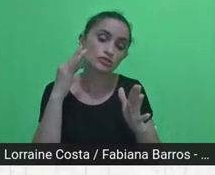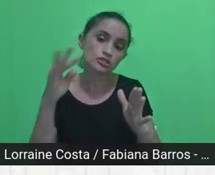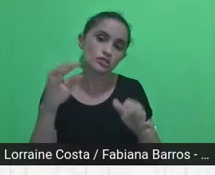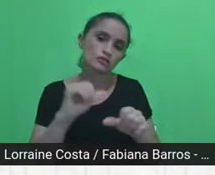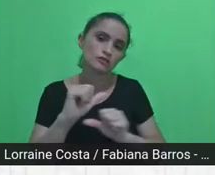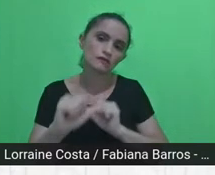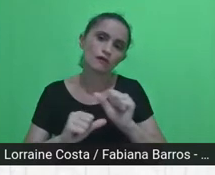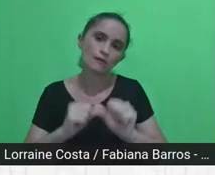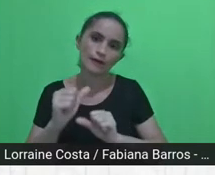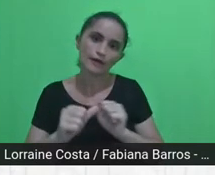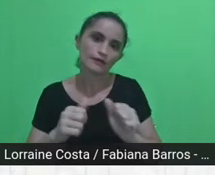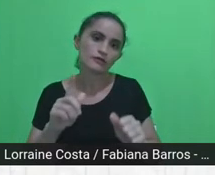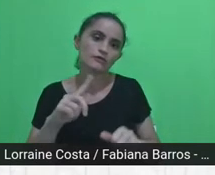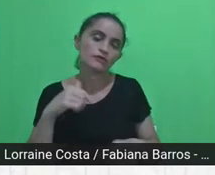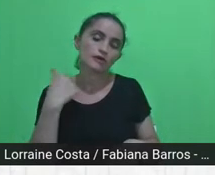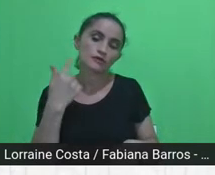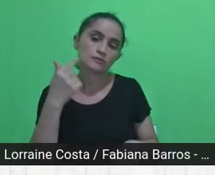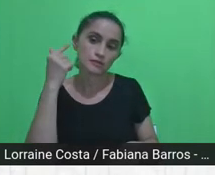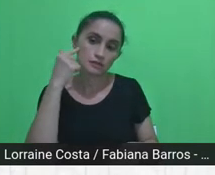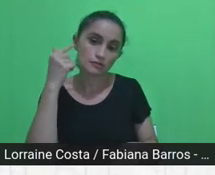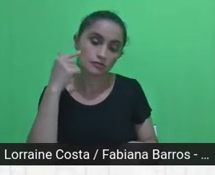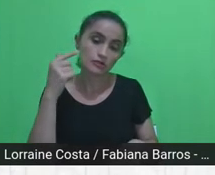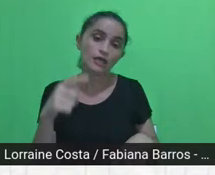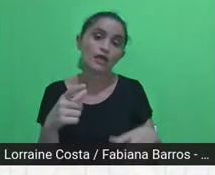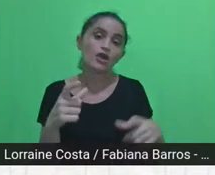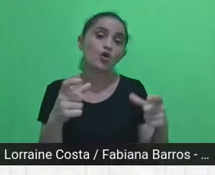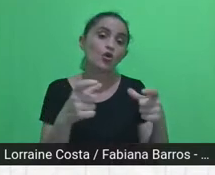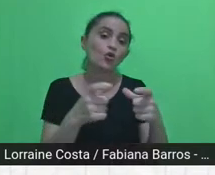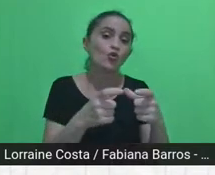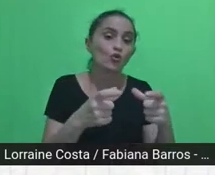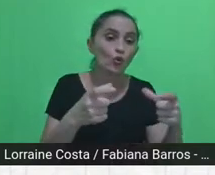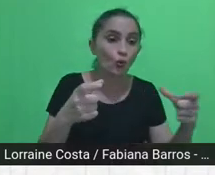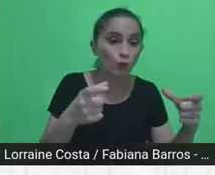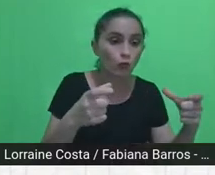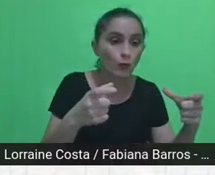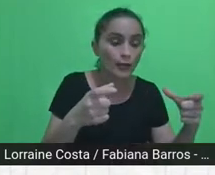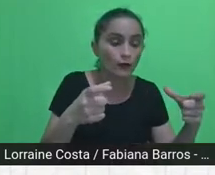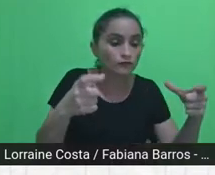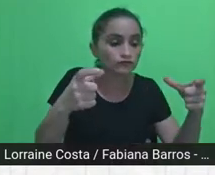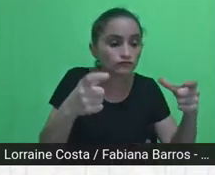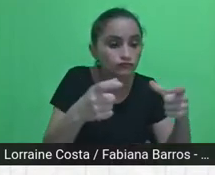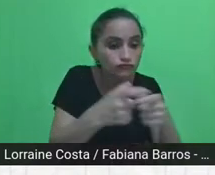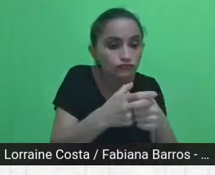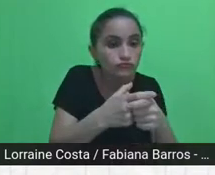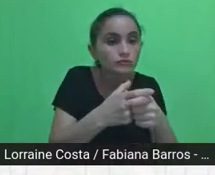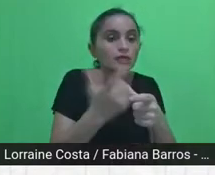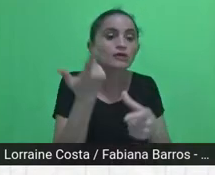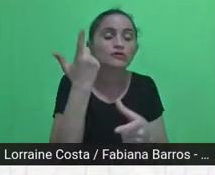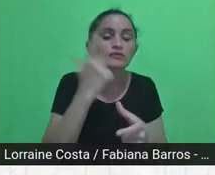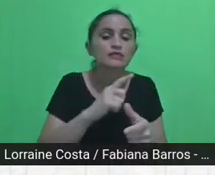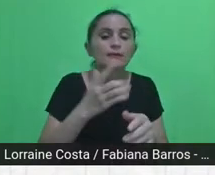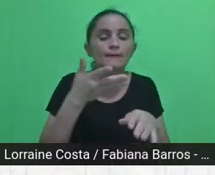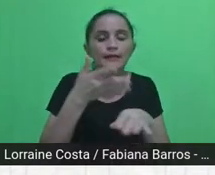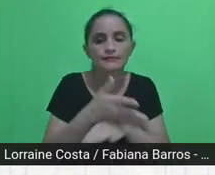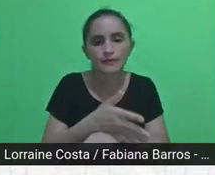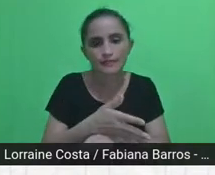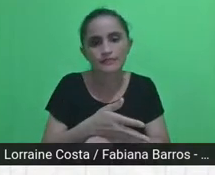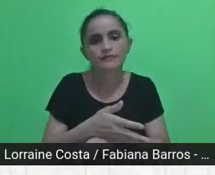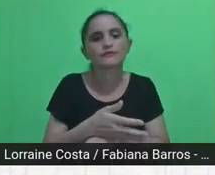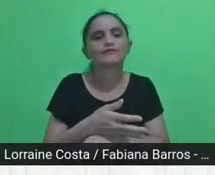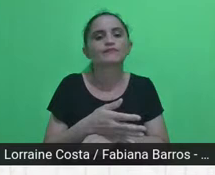menores, né? E o seu registro e a sua conversação também, através da conversação